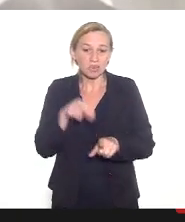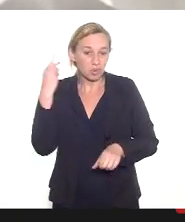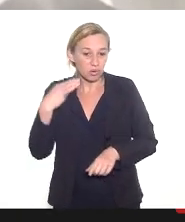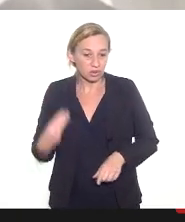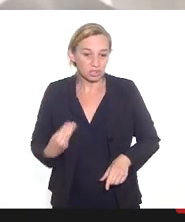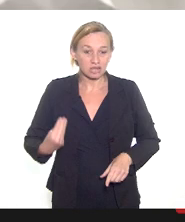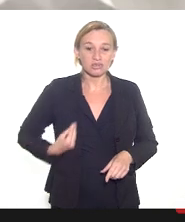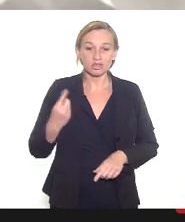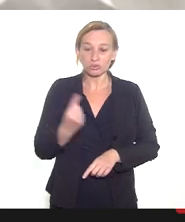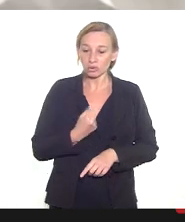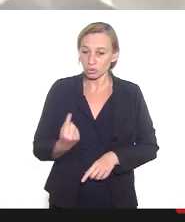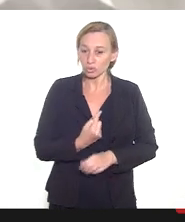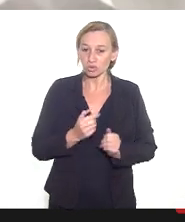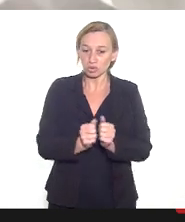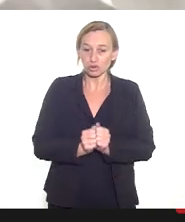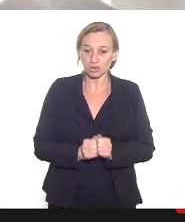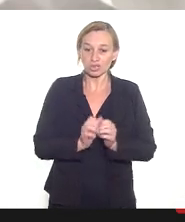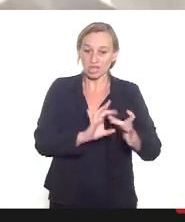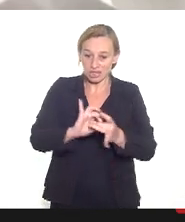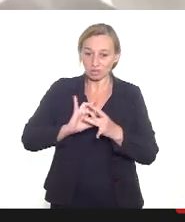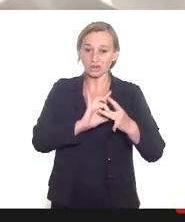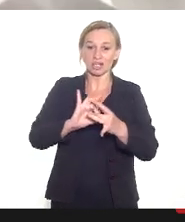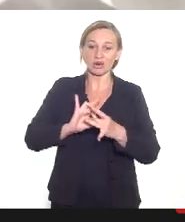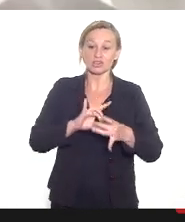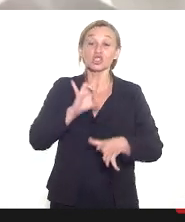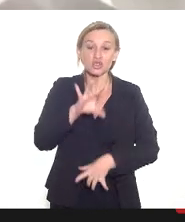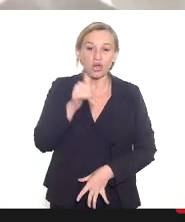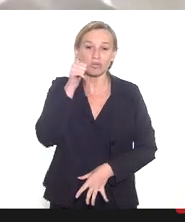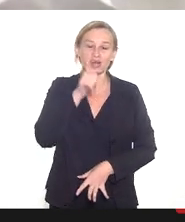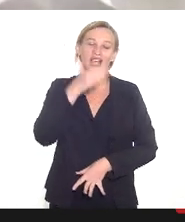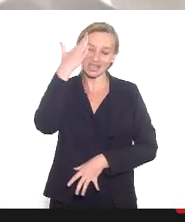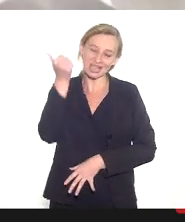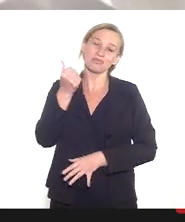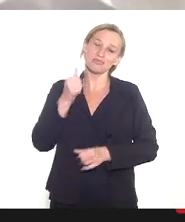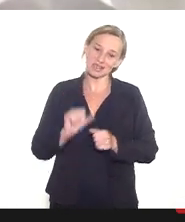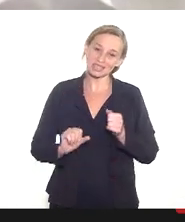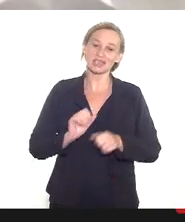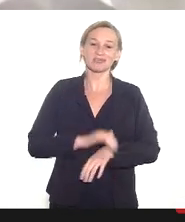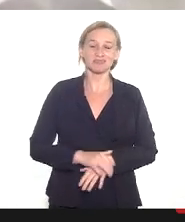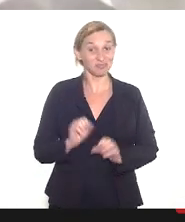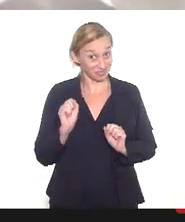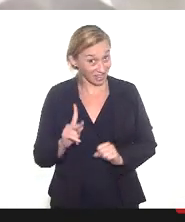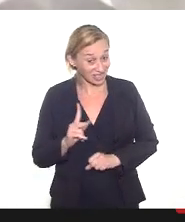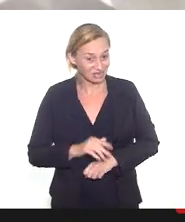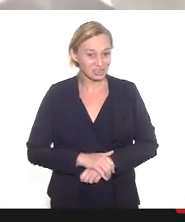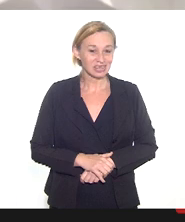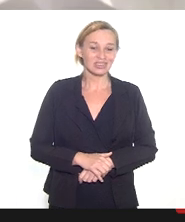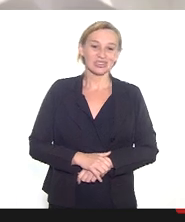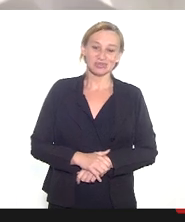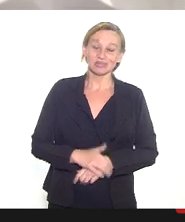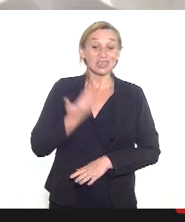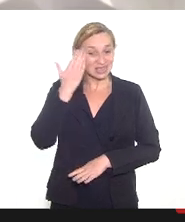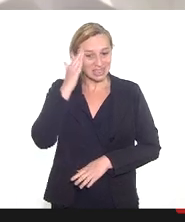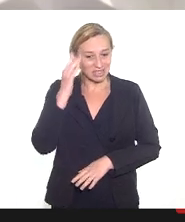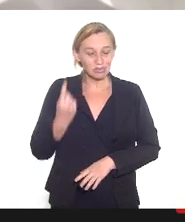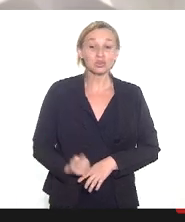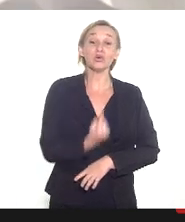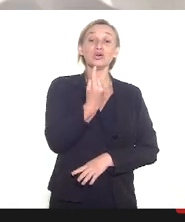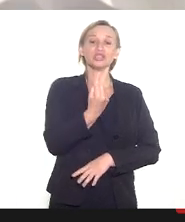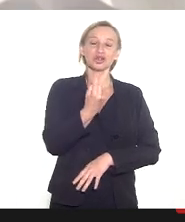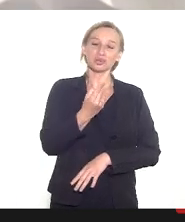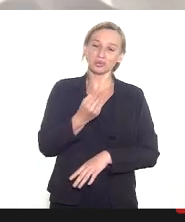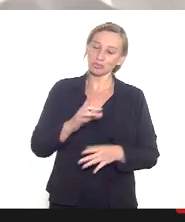também esteve conosco nessa união que só as mulheres sabem fazer né nesse entendimento super